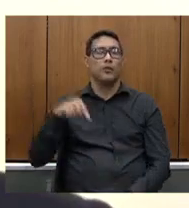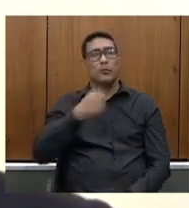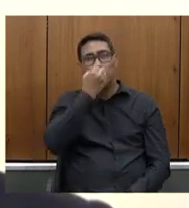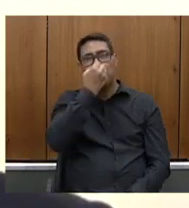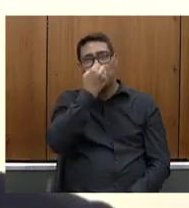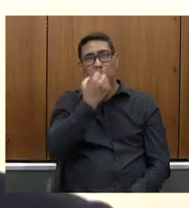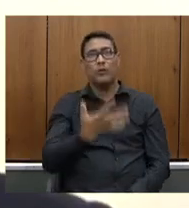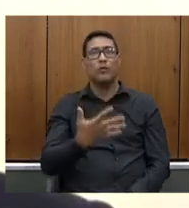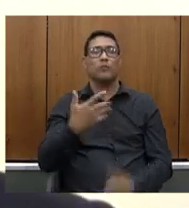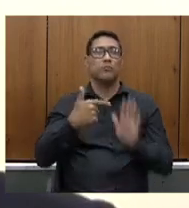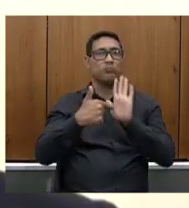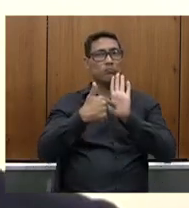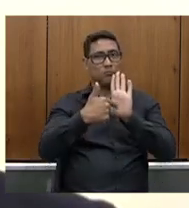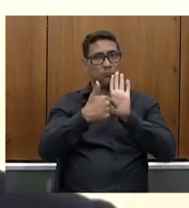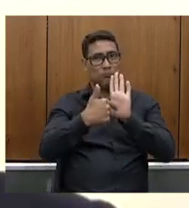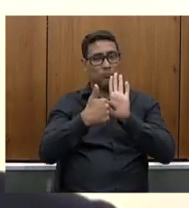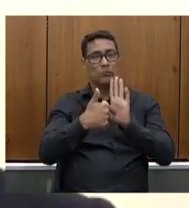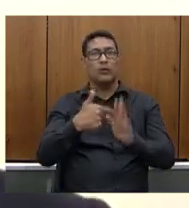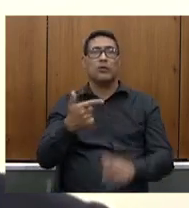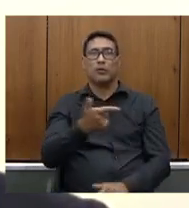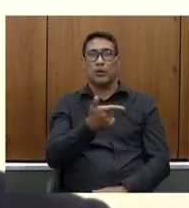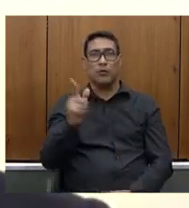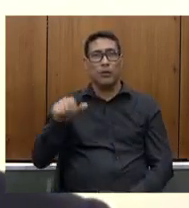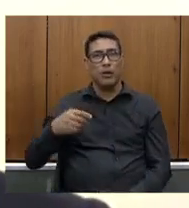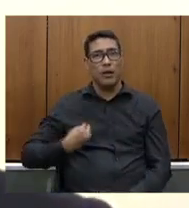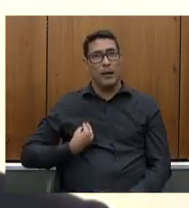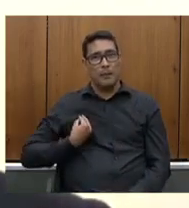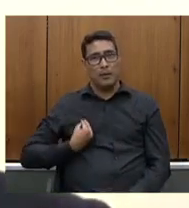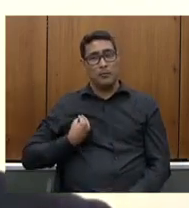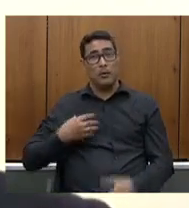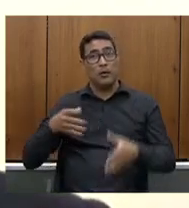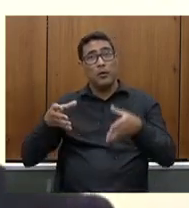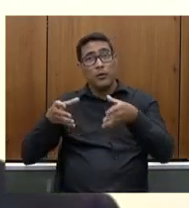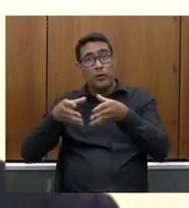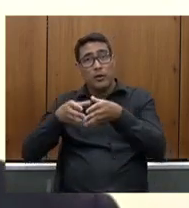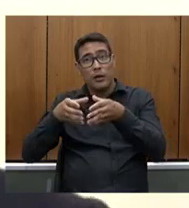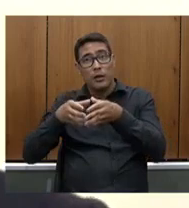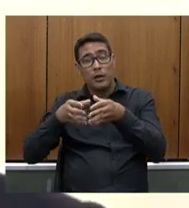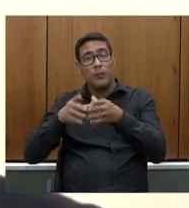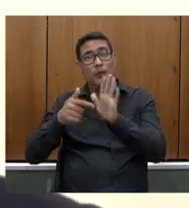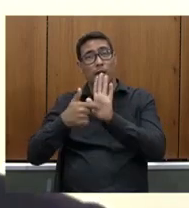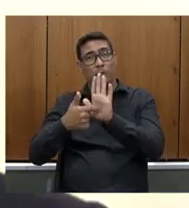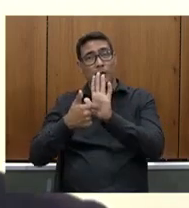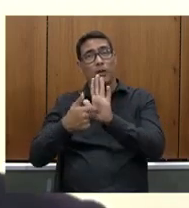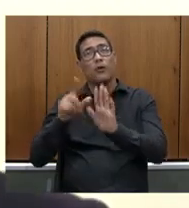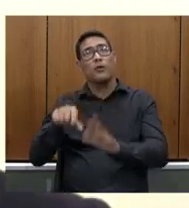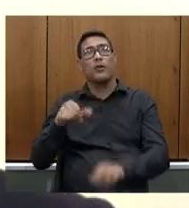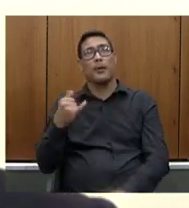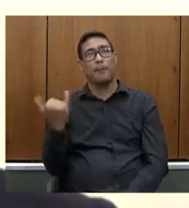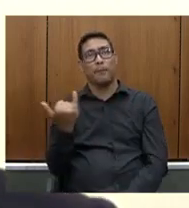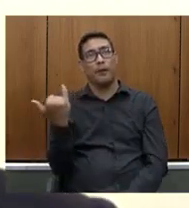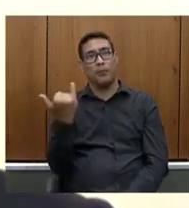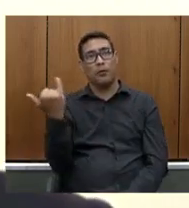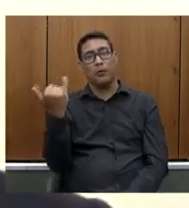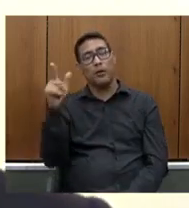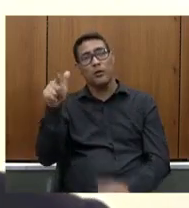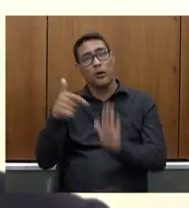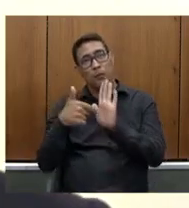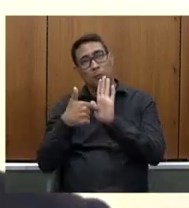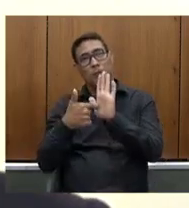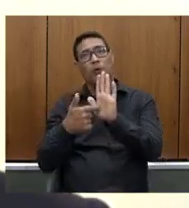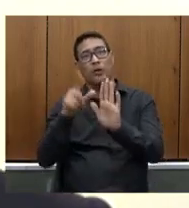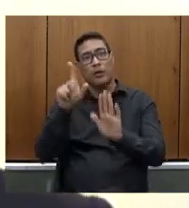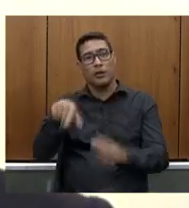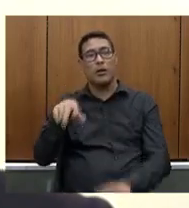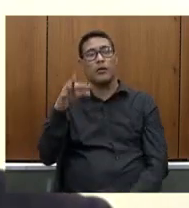apresentação feita pelo senhor pela participação da equipe nessa apresentação que é muito importante porque mostra que esse trabalho